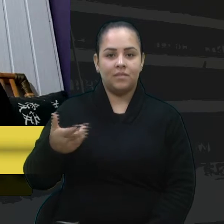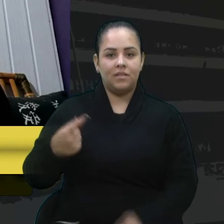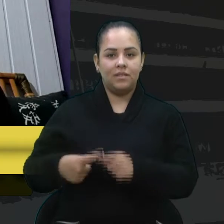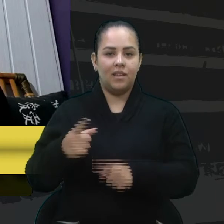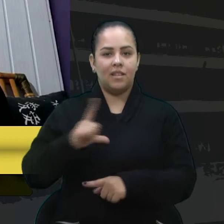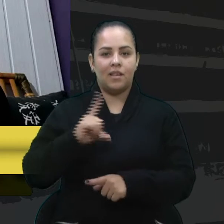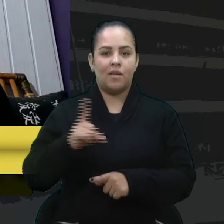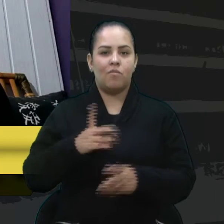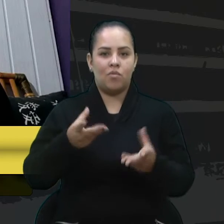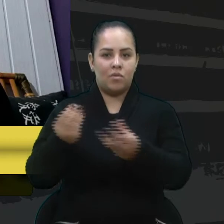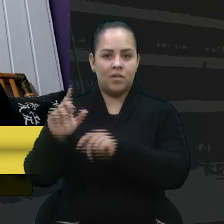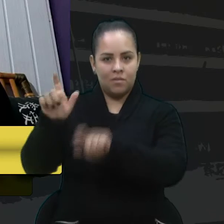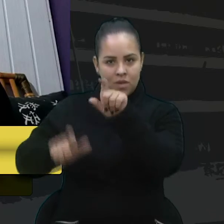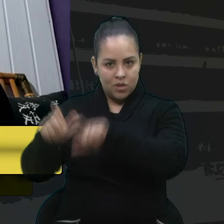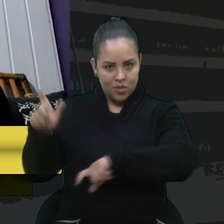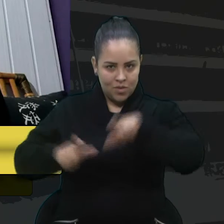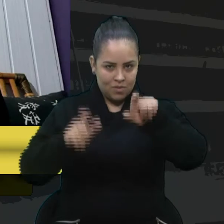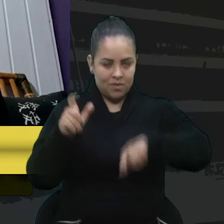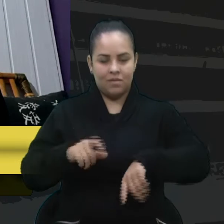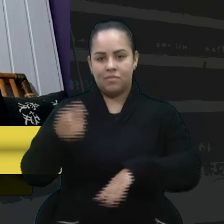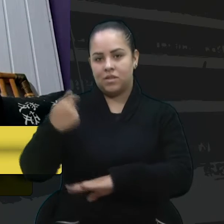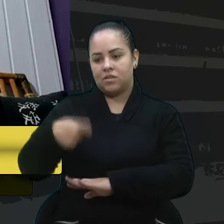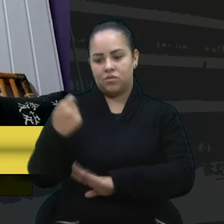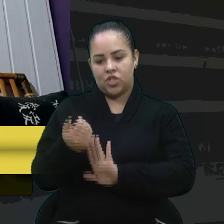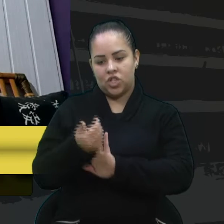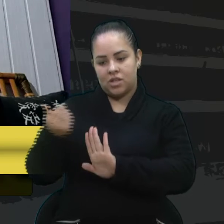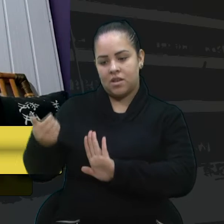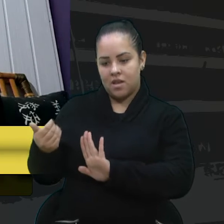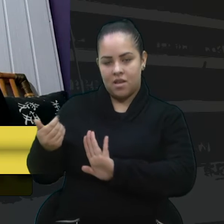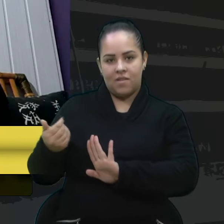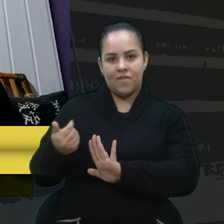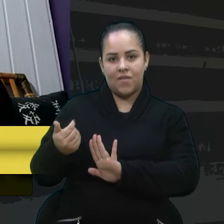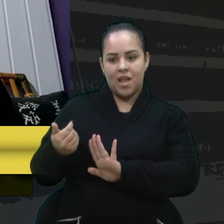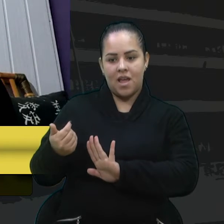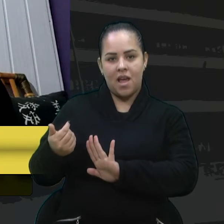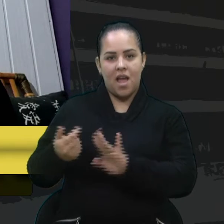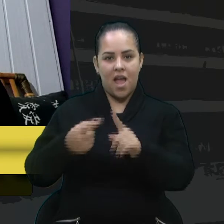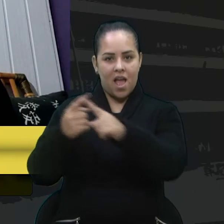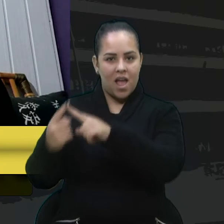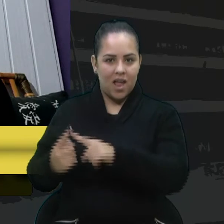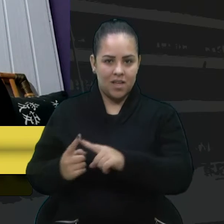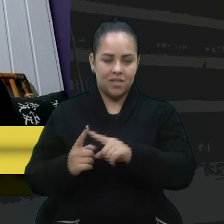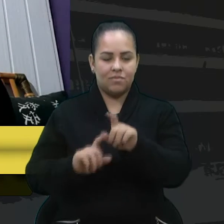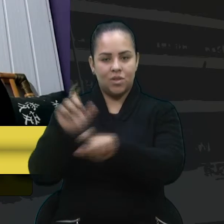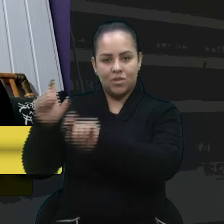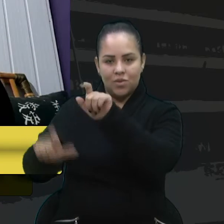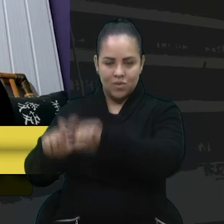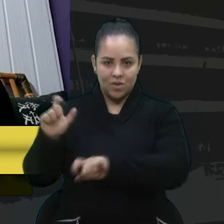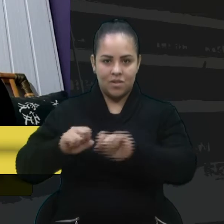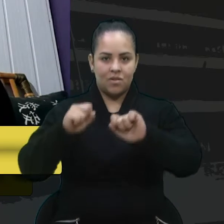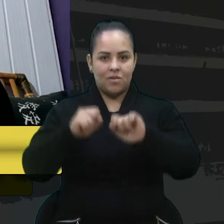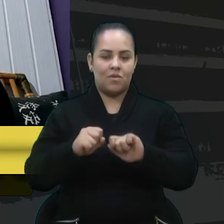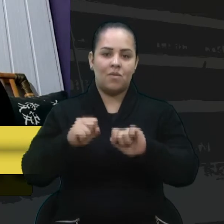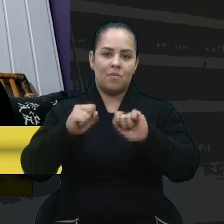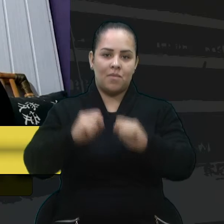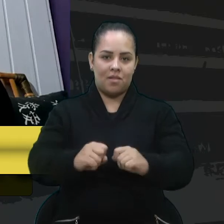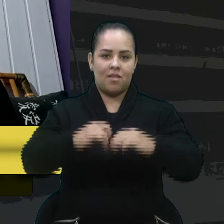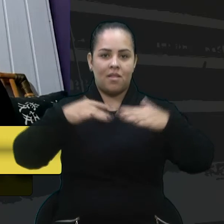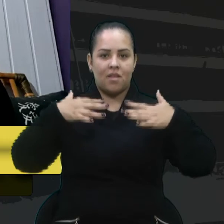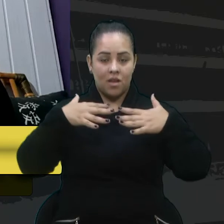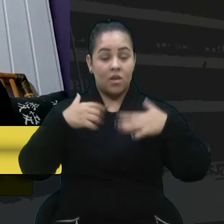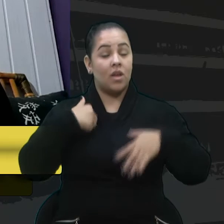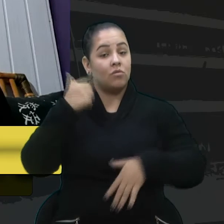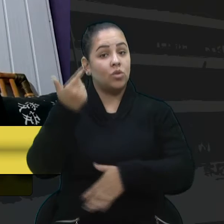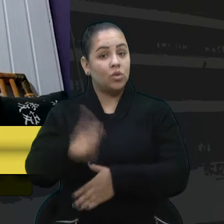gente ali e nós tivemos que retirar parte de pessoas daí do plenário, mas, assim, eu volto a falar da Guarda